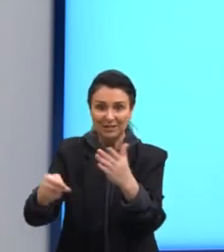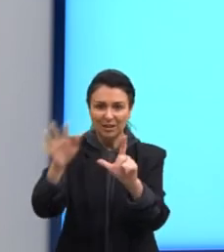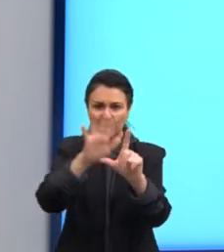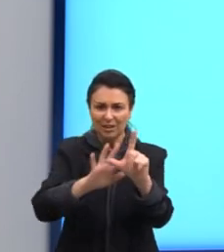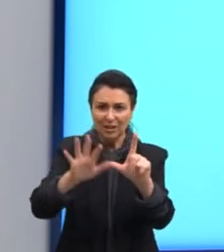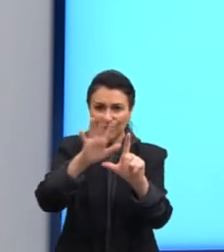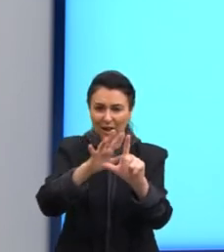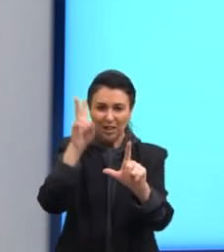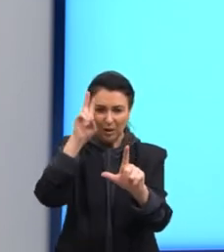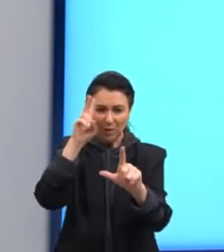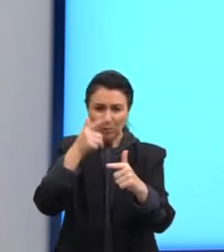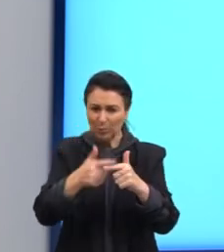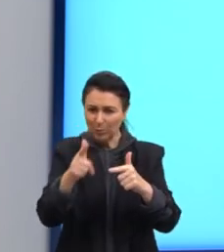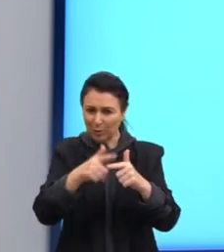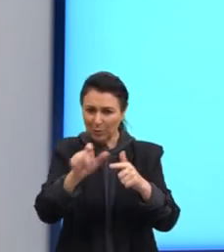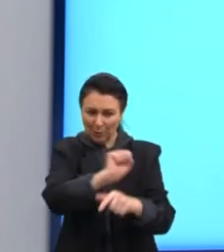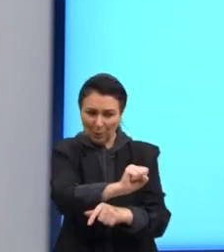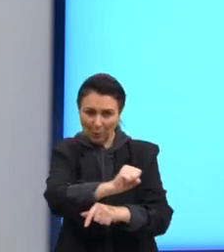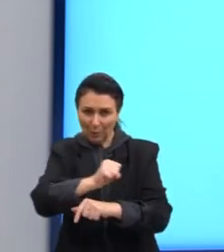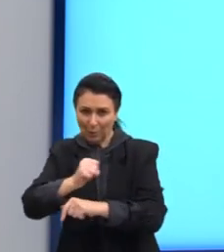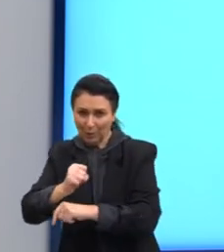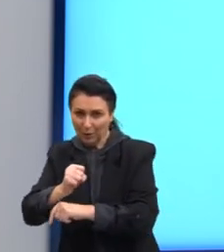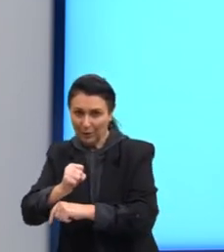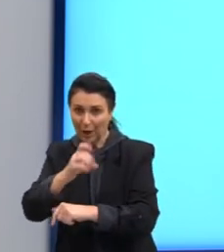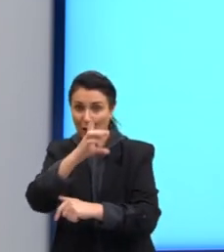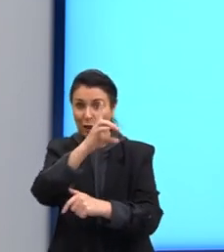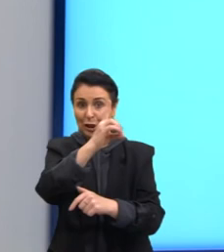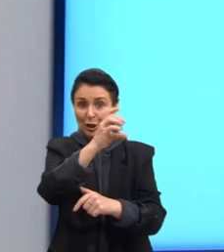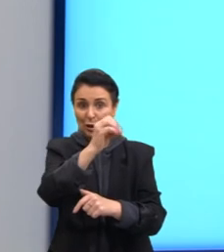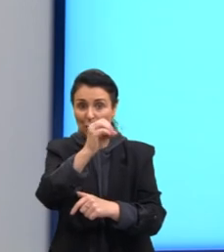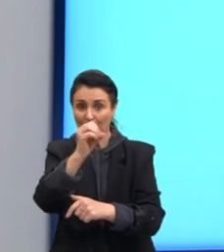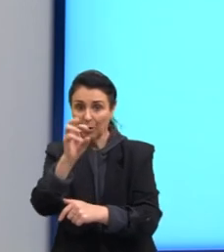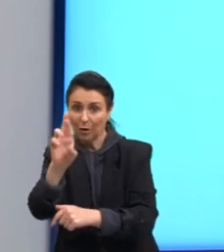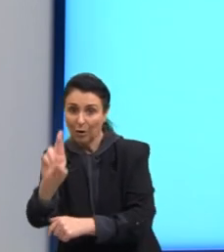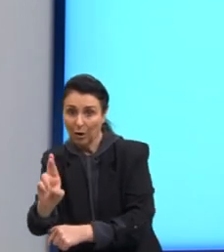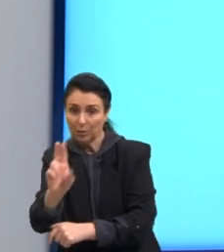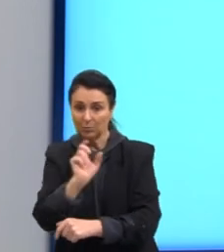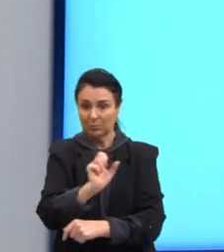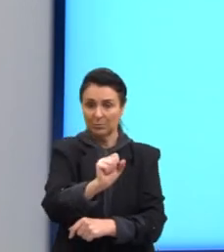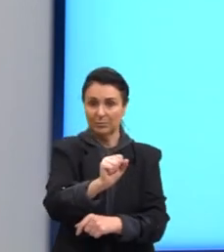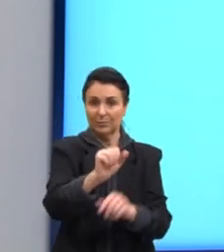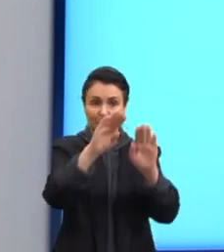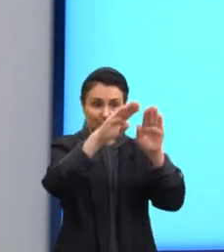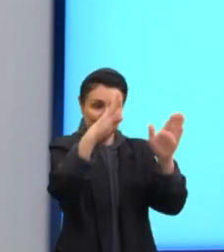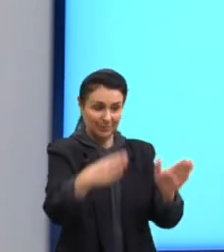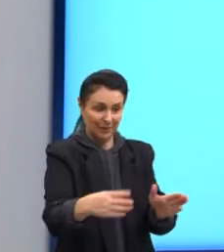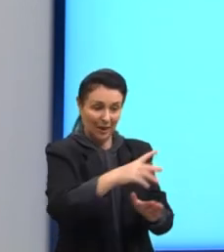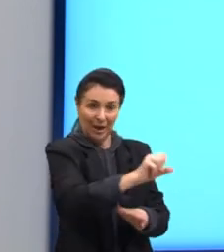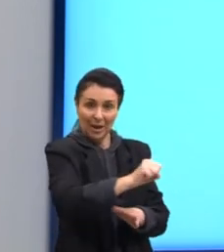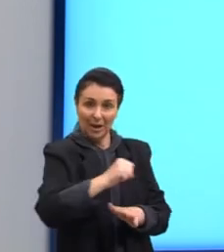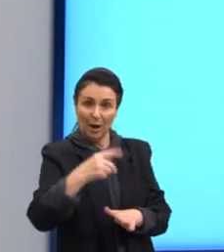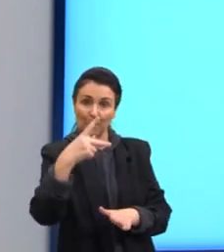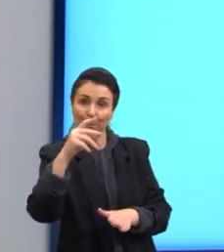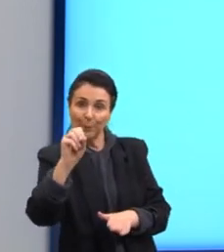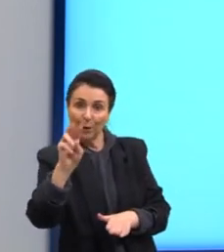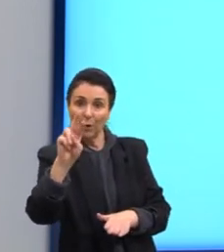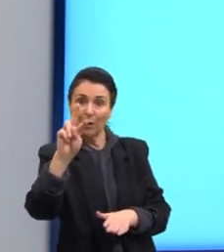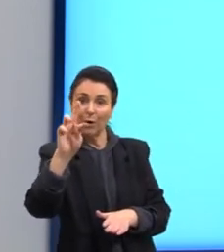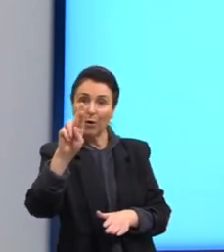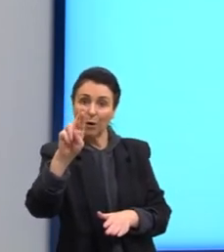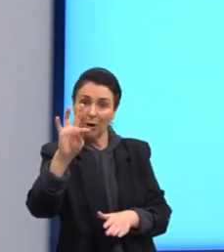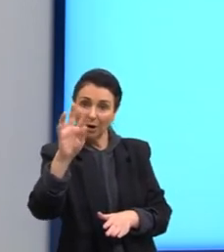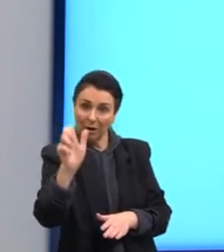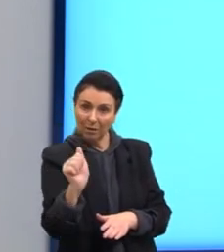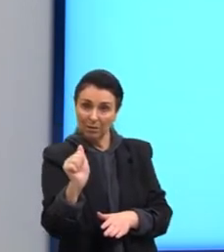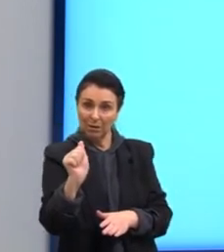porta. Dor. Dor, já sei que é porta. Então, à medida que eu for ouvindo, eu for lendo,